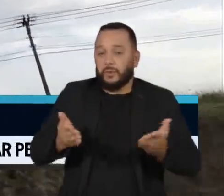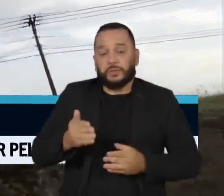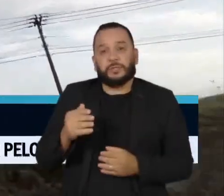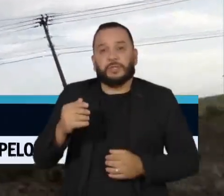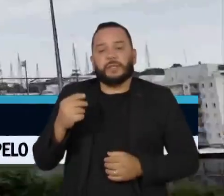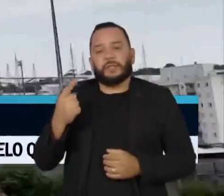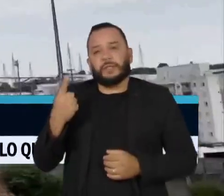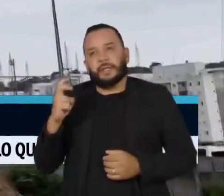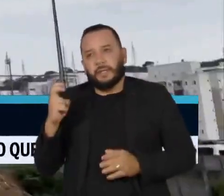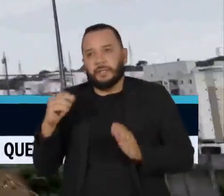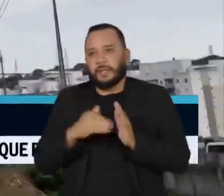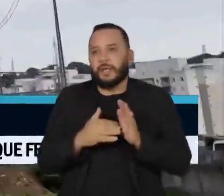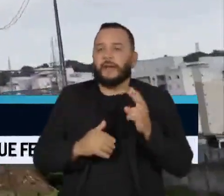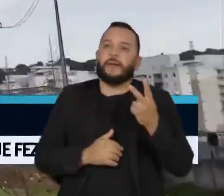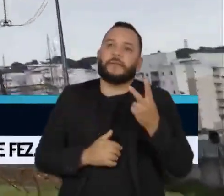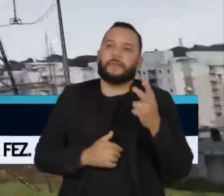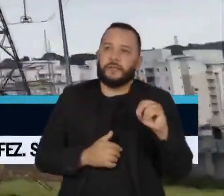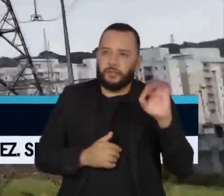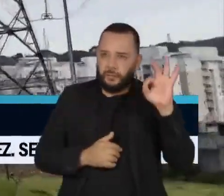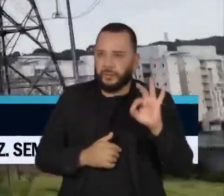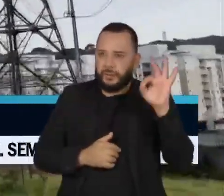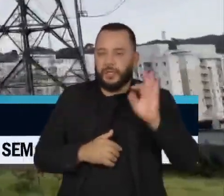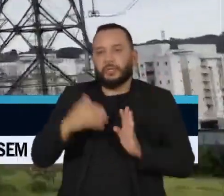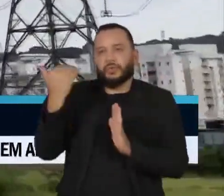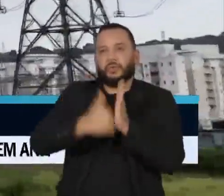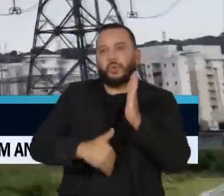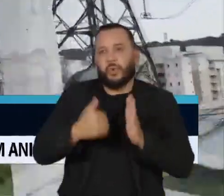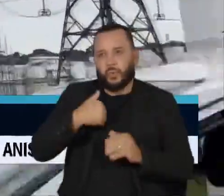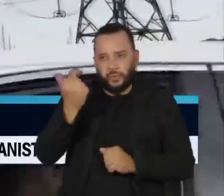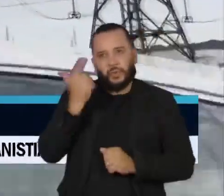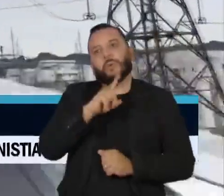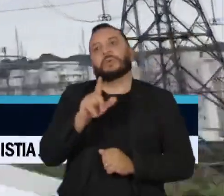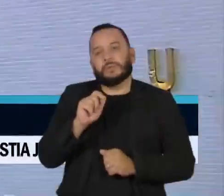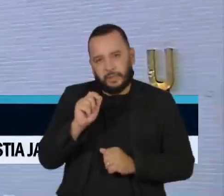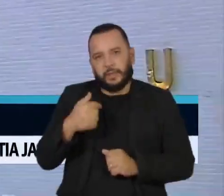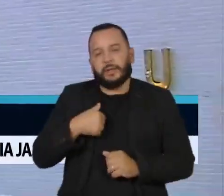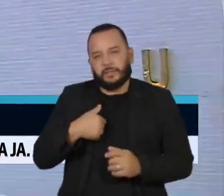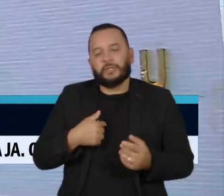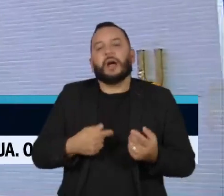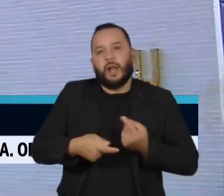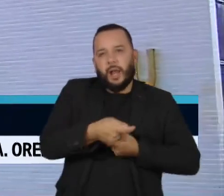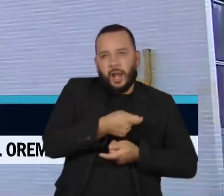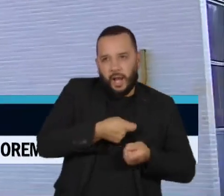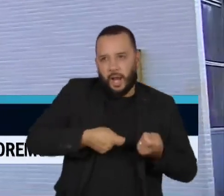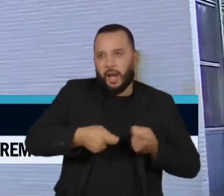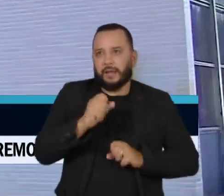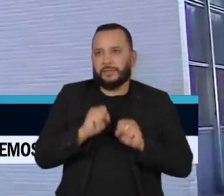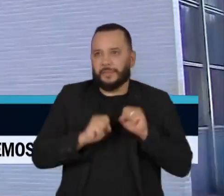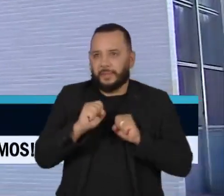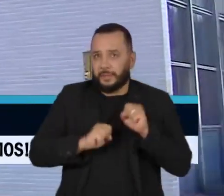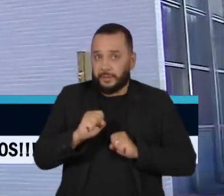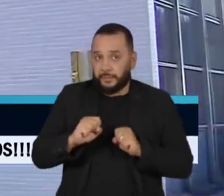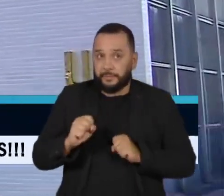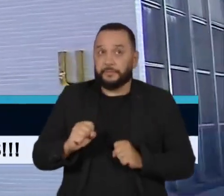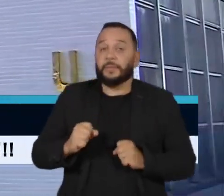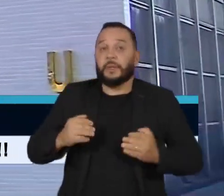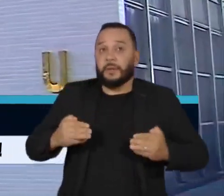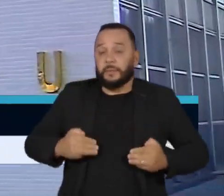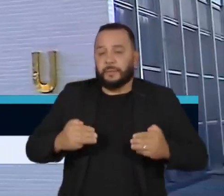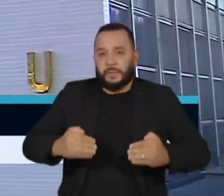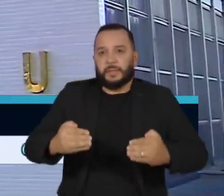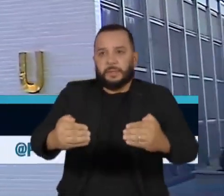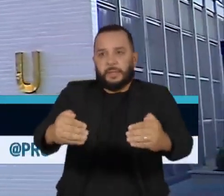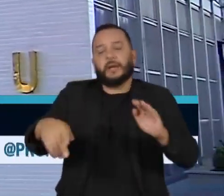% de desconto nas tarifas para quem está no mercado livre. O Ministério de Minas e Energia estuda uma